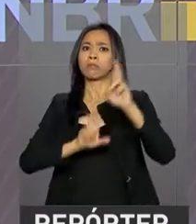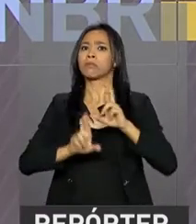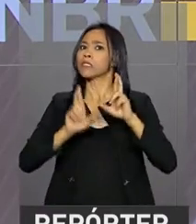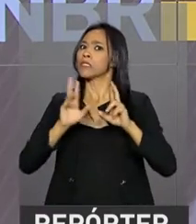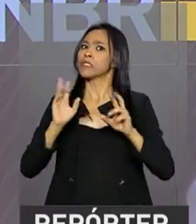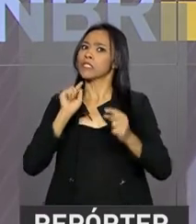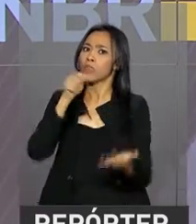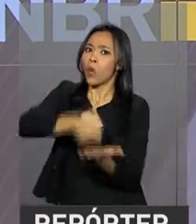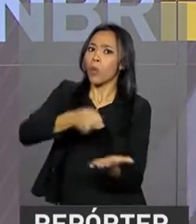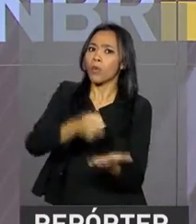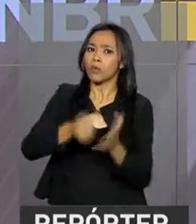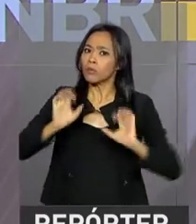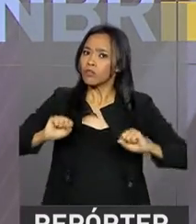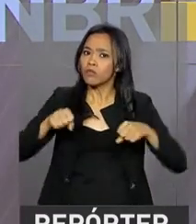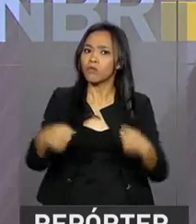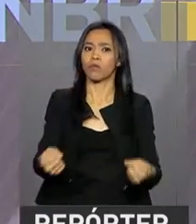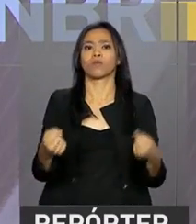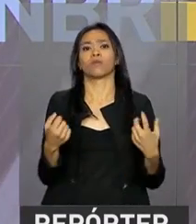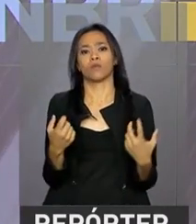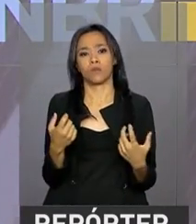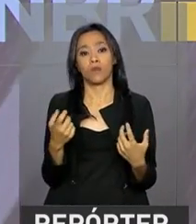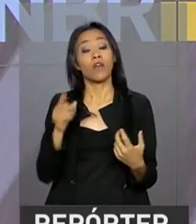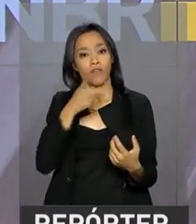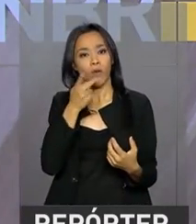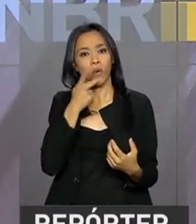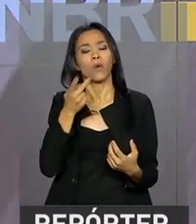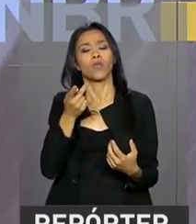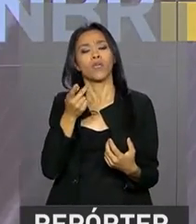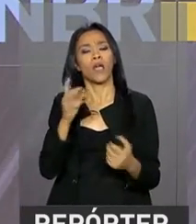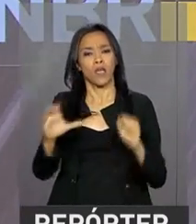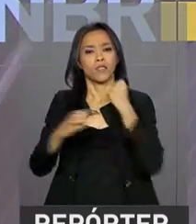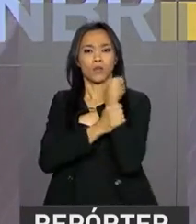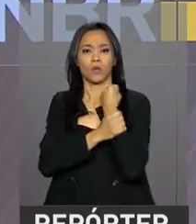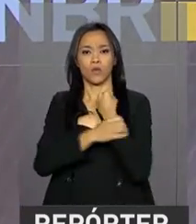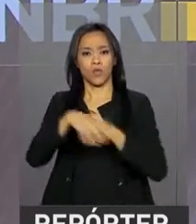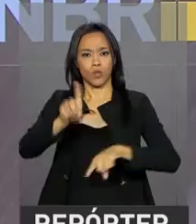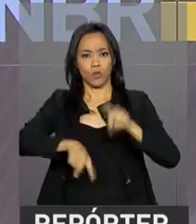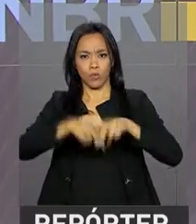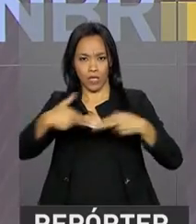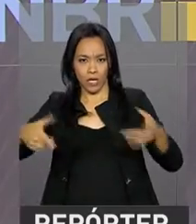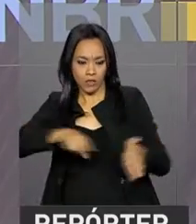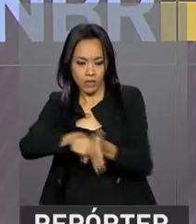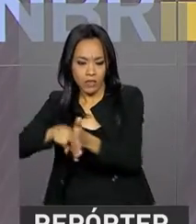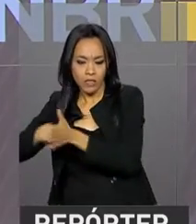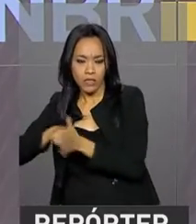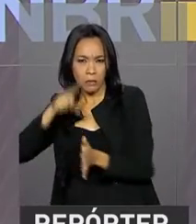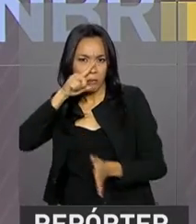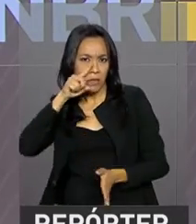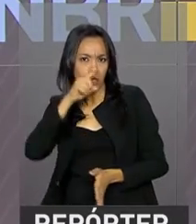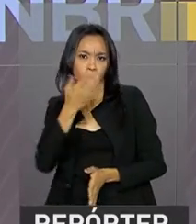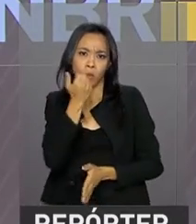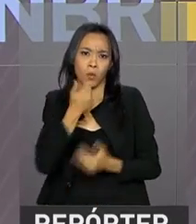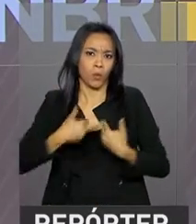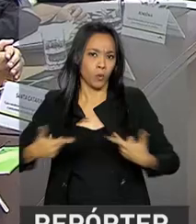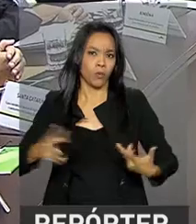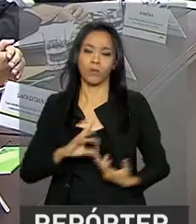esforço conjunto. Ele garantiu que os produtos fiscalizados não apresentam perigo de consumo.